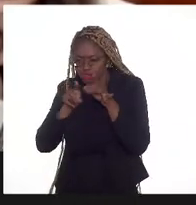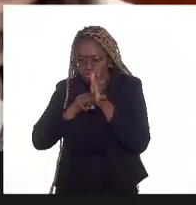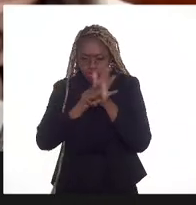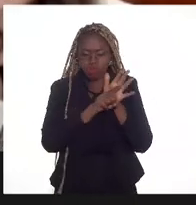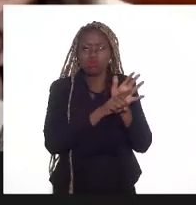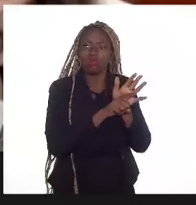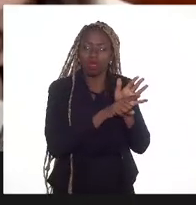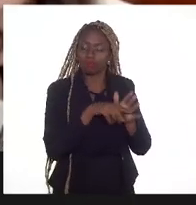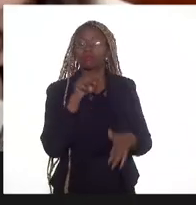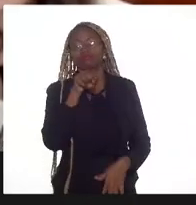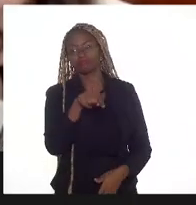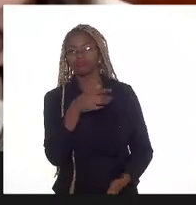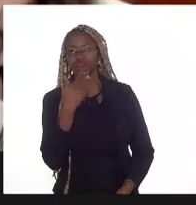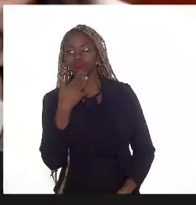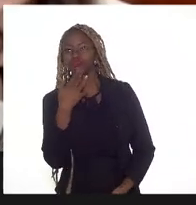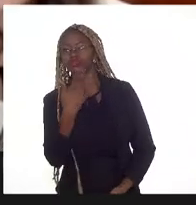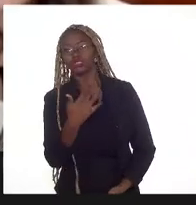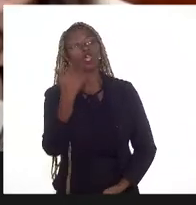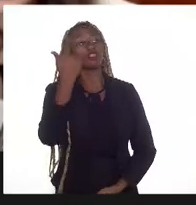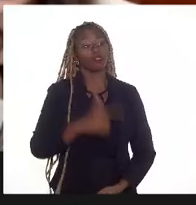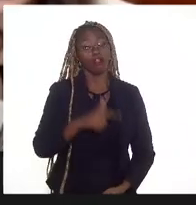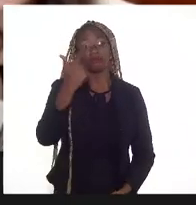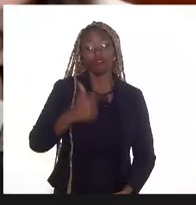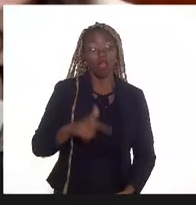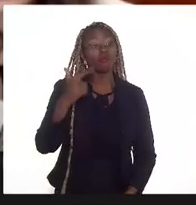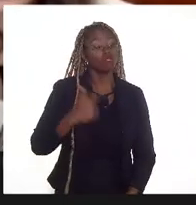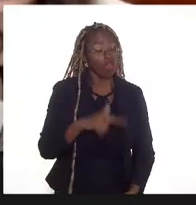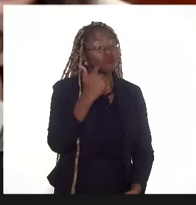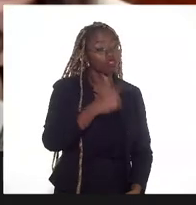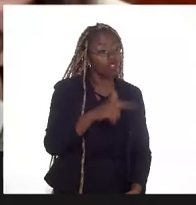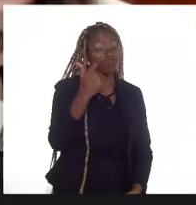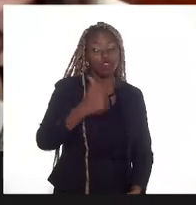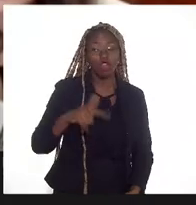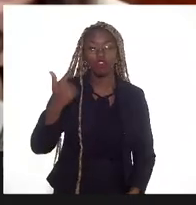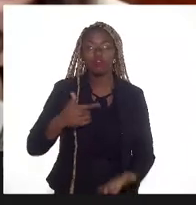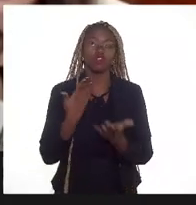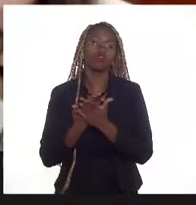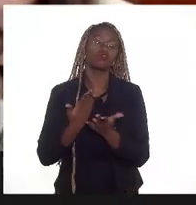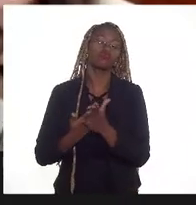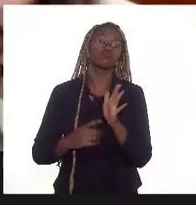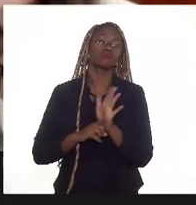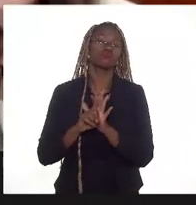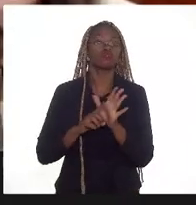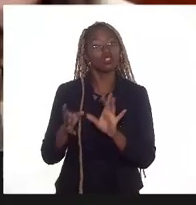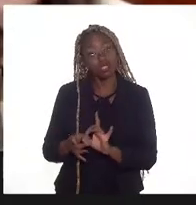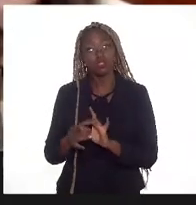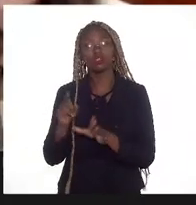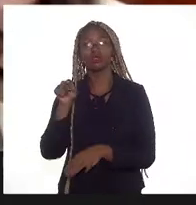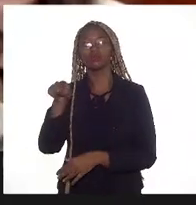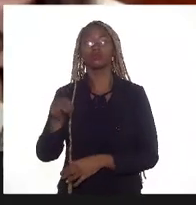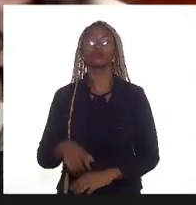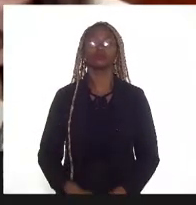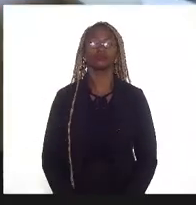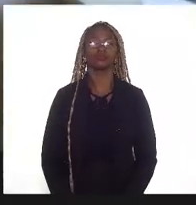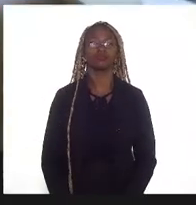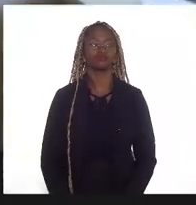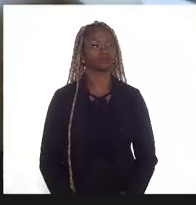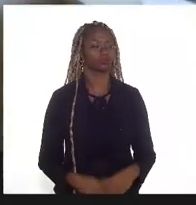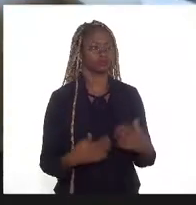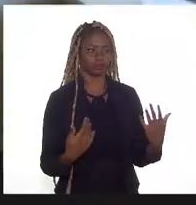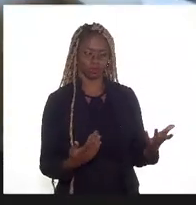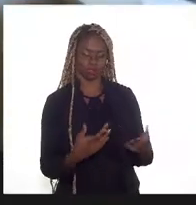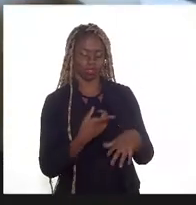cobrados revisões e estudos sobre essa disponibilização. doutora Mariana,